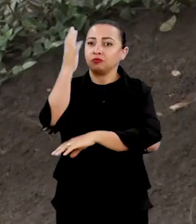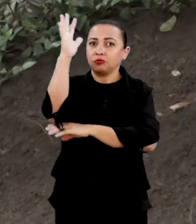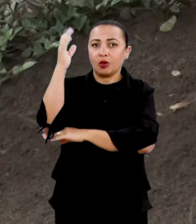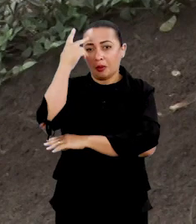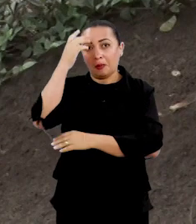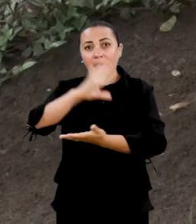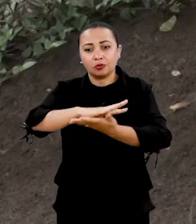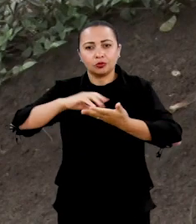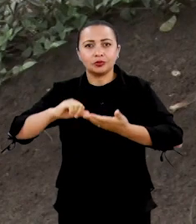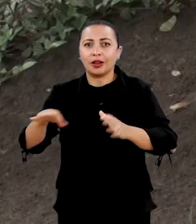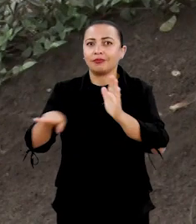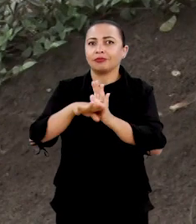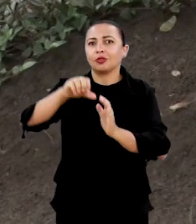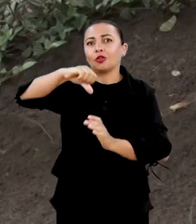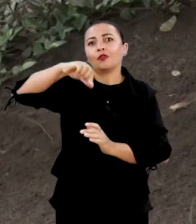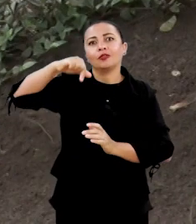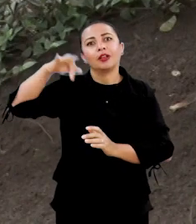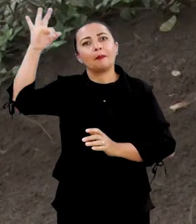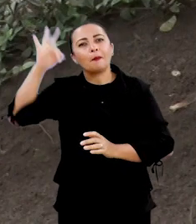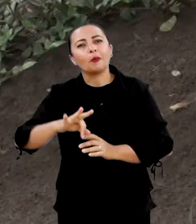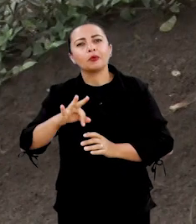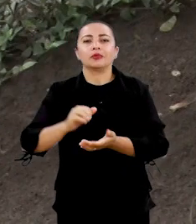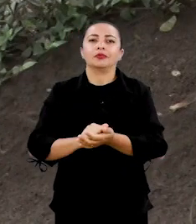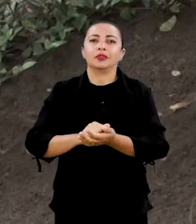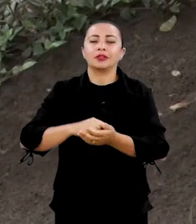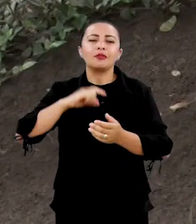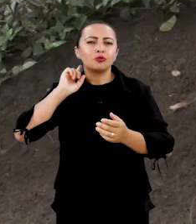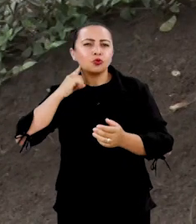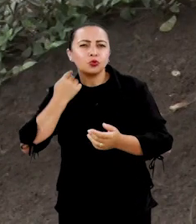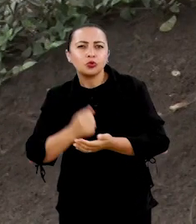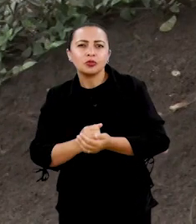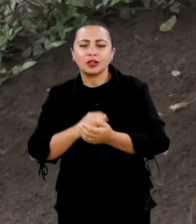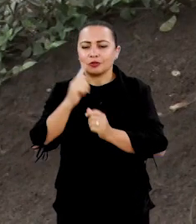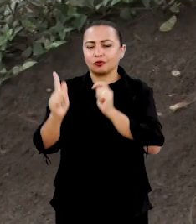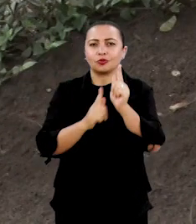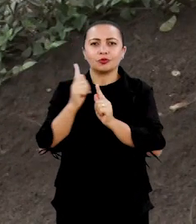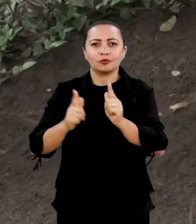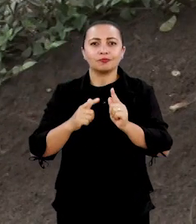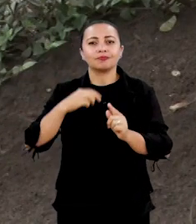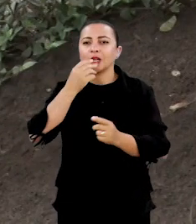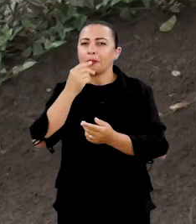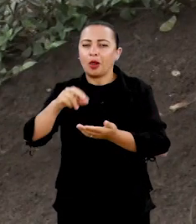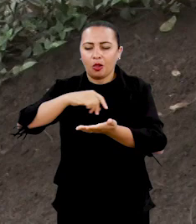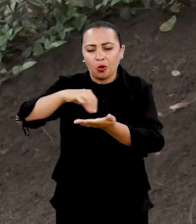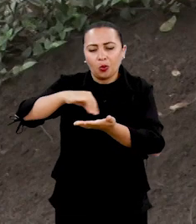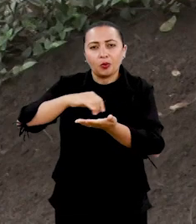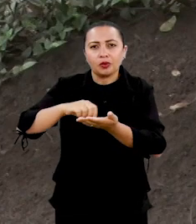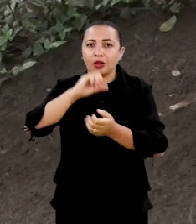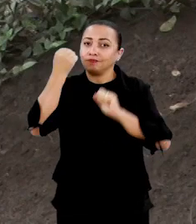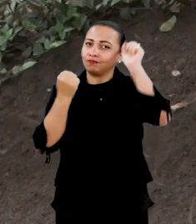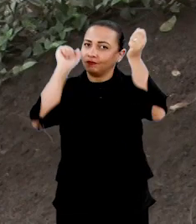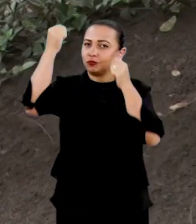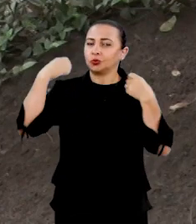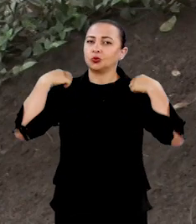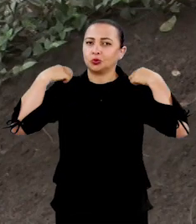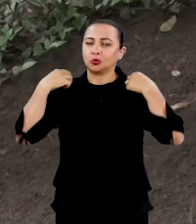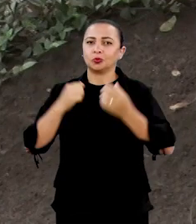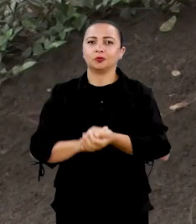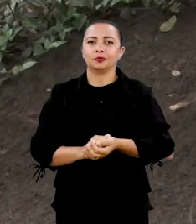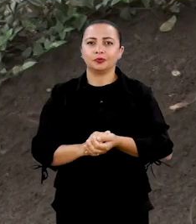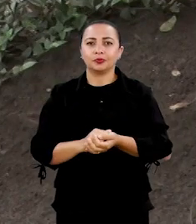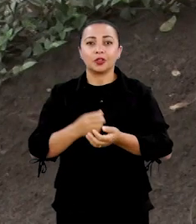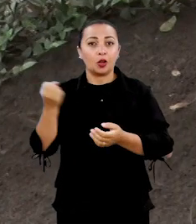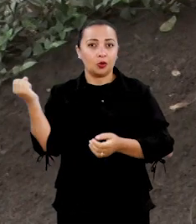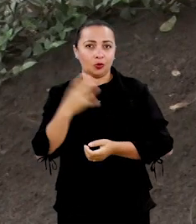para extrair até 97% das impurezas tóxicas geradas pelos corantes usados na indústria têxtil.